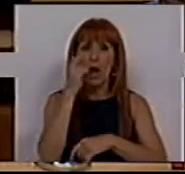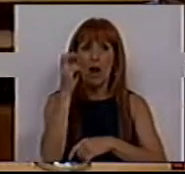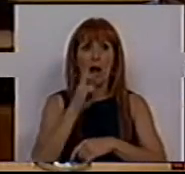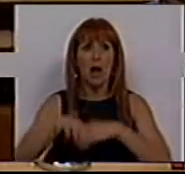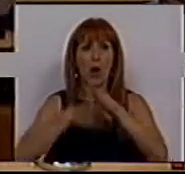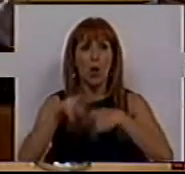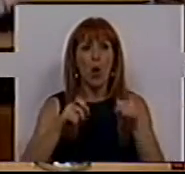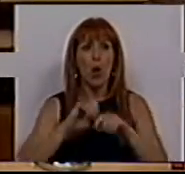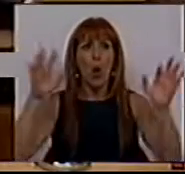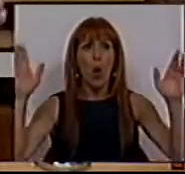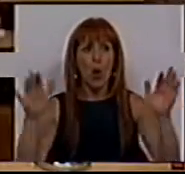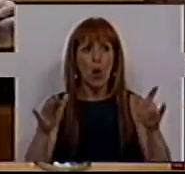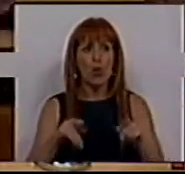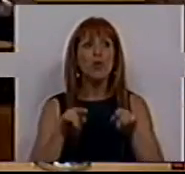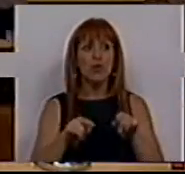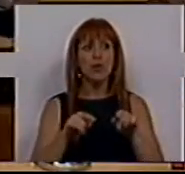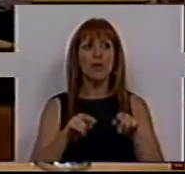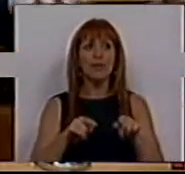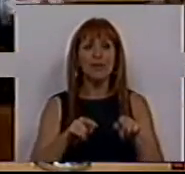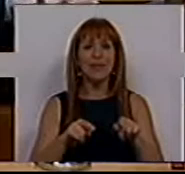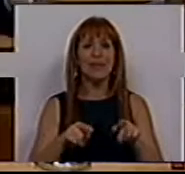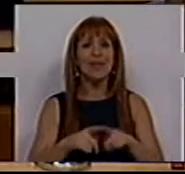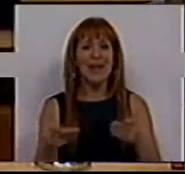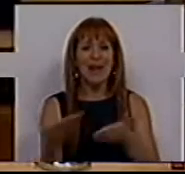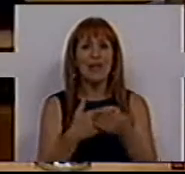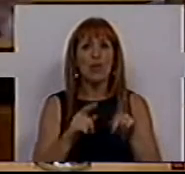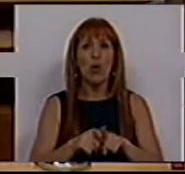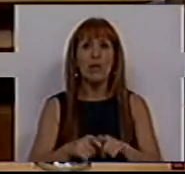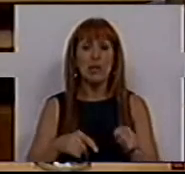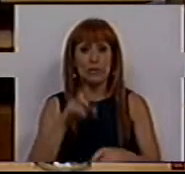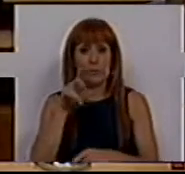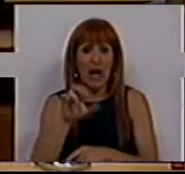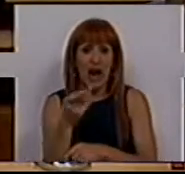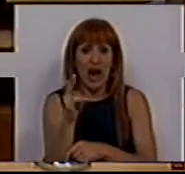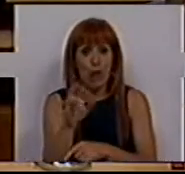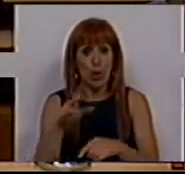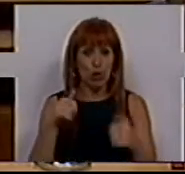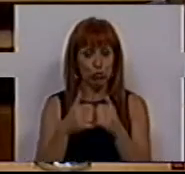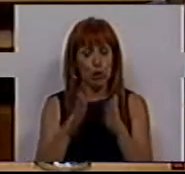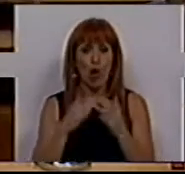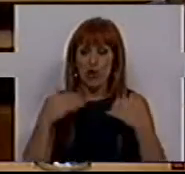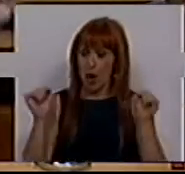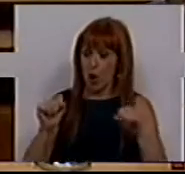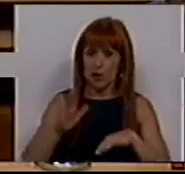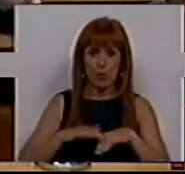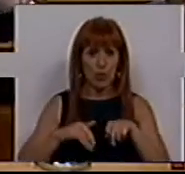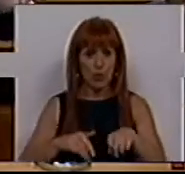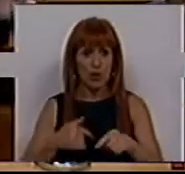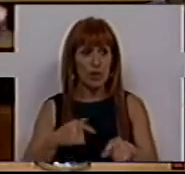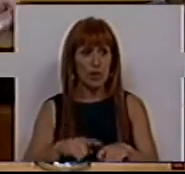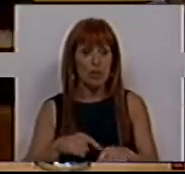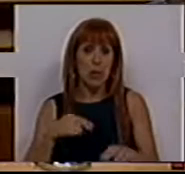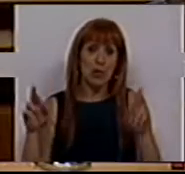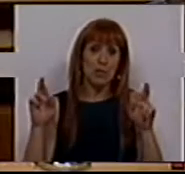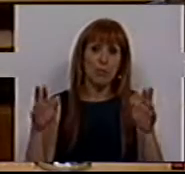quer à redução da economia carbonizada. Estaremos todos de acordo acerca disso, pelo menos